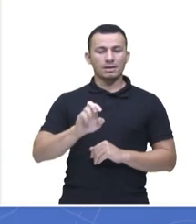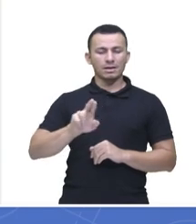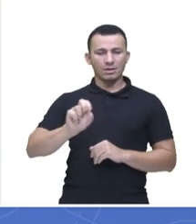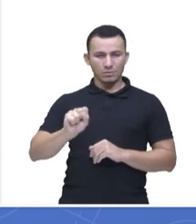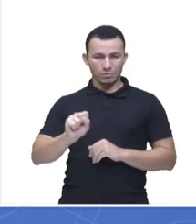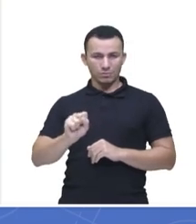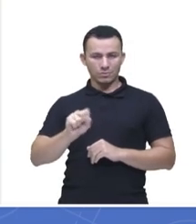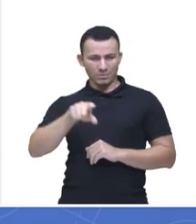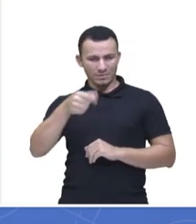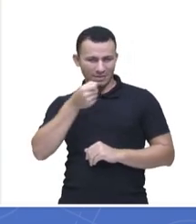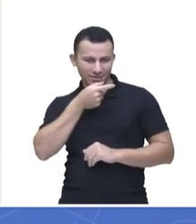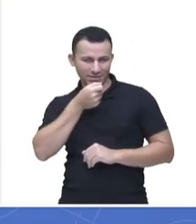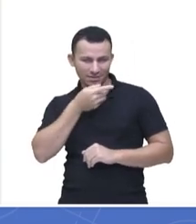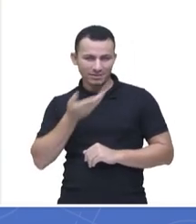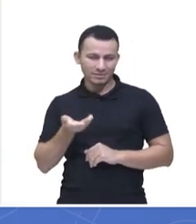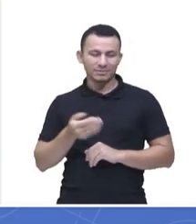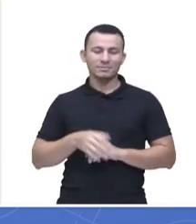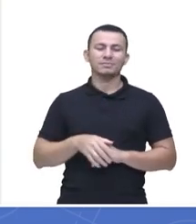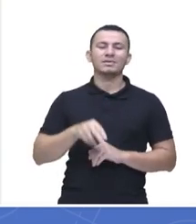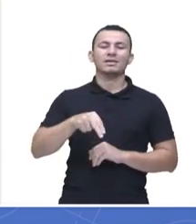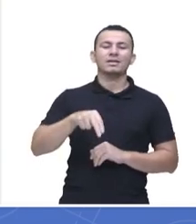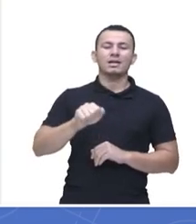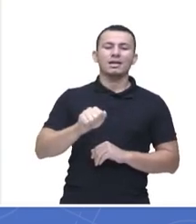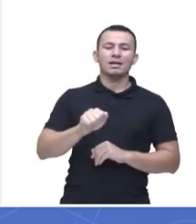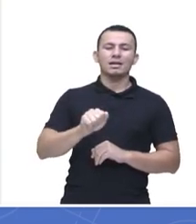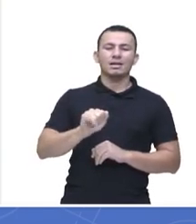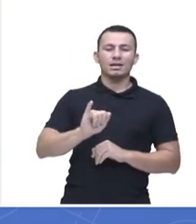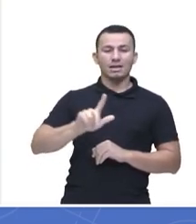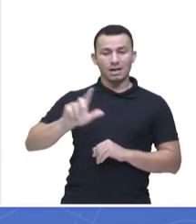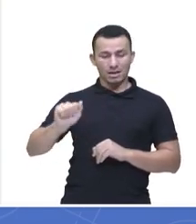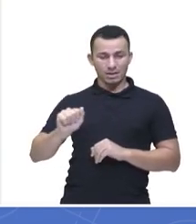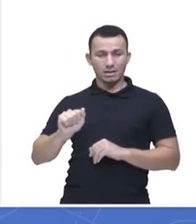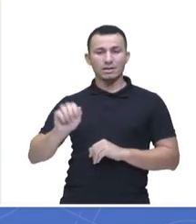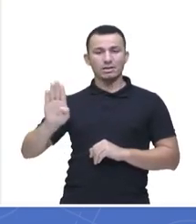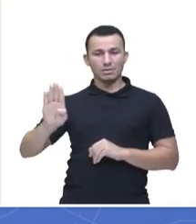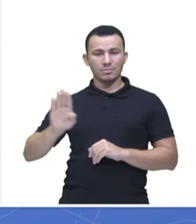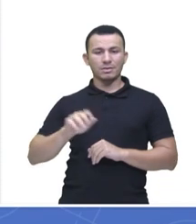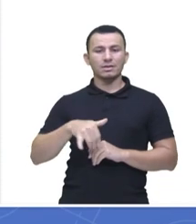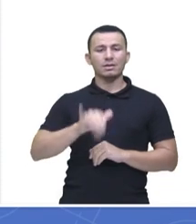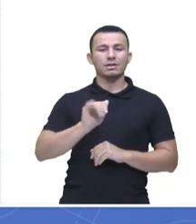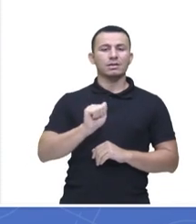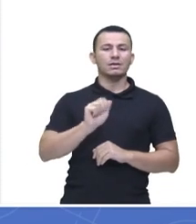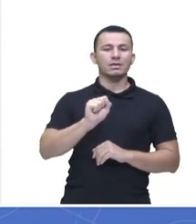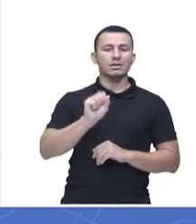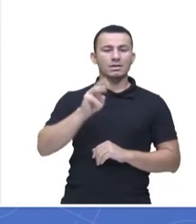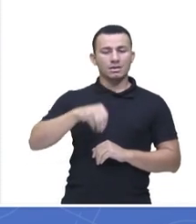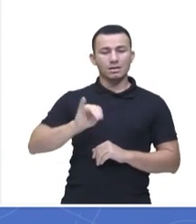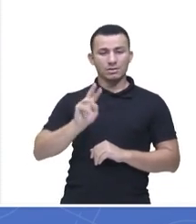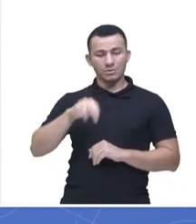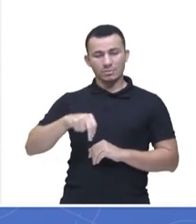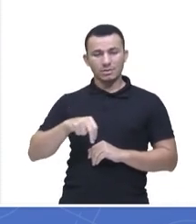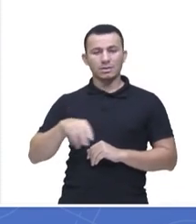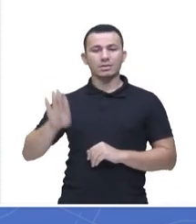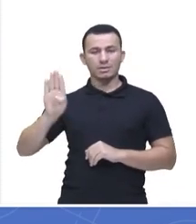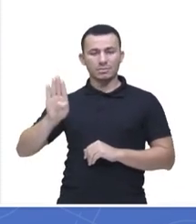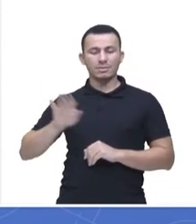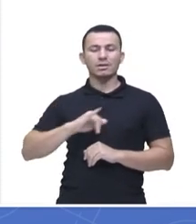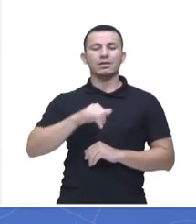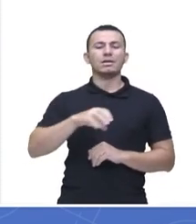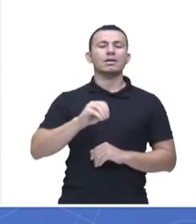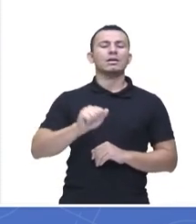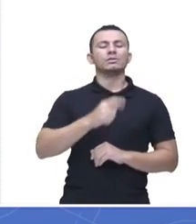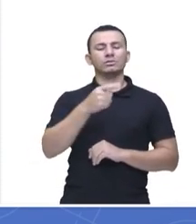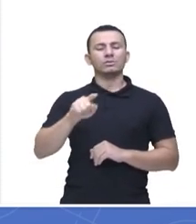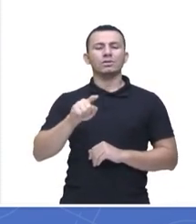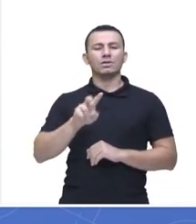Mateus, né? Anaila, letra B, Yasmin, letra D, João Vitor, também